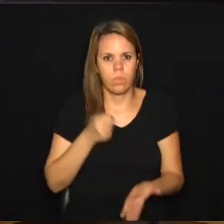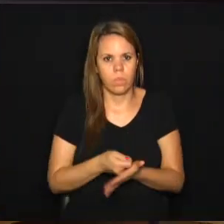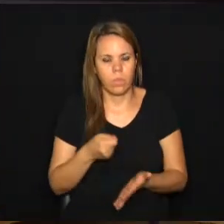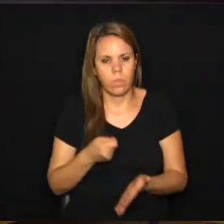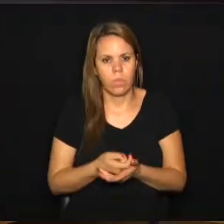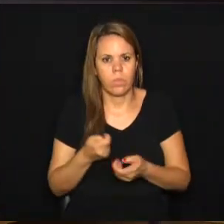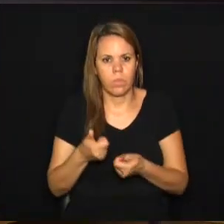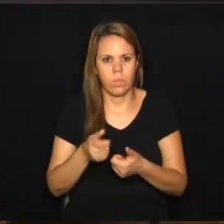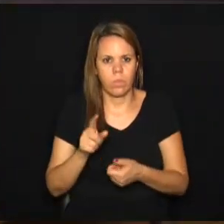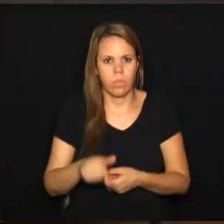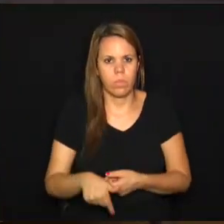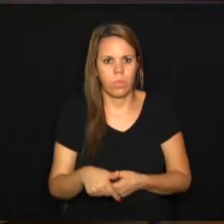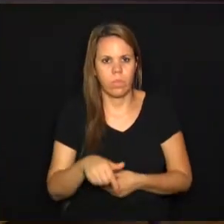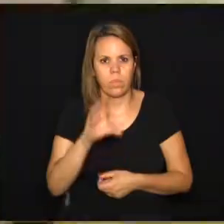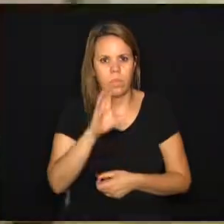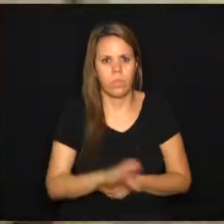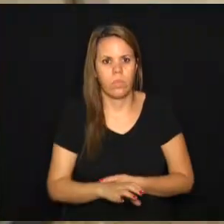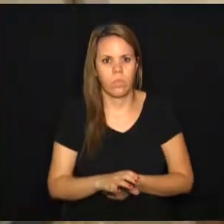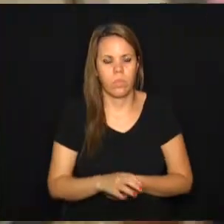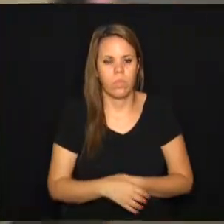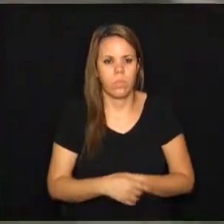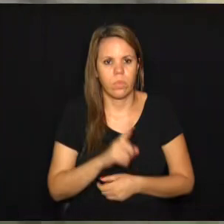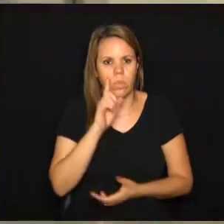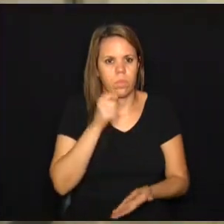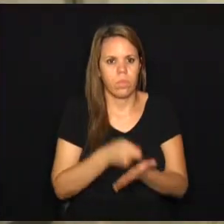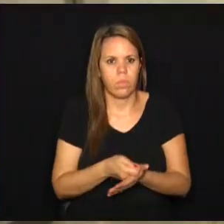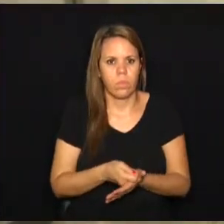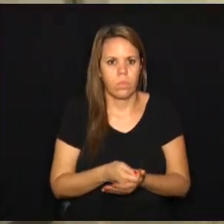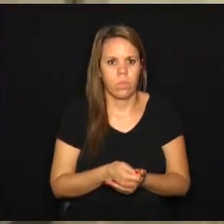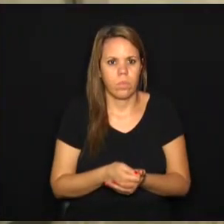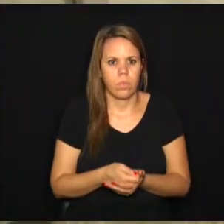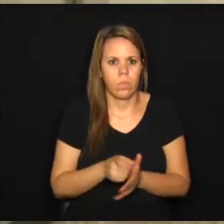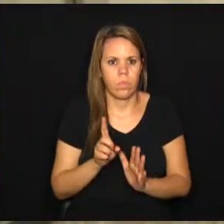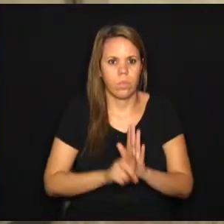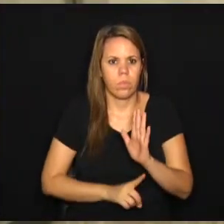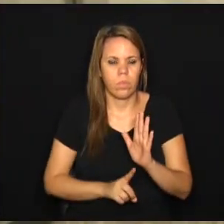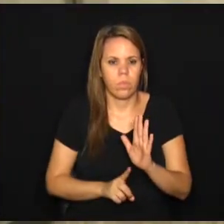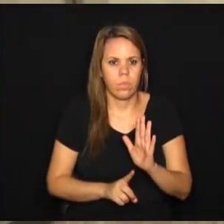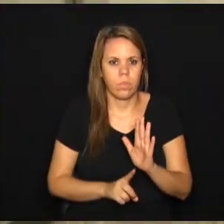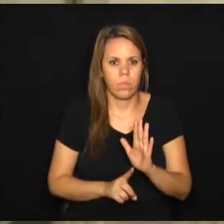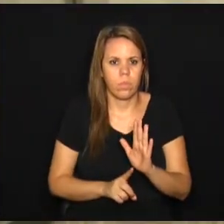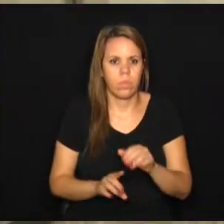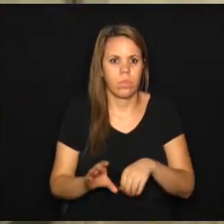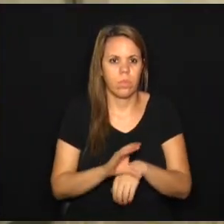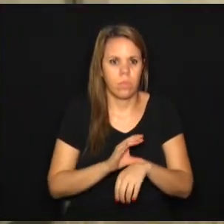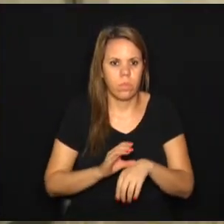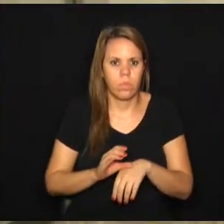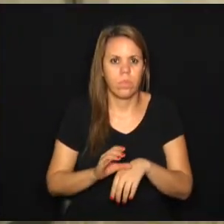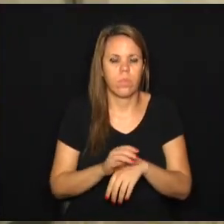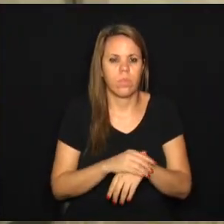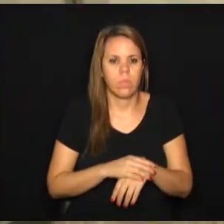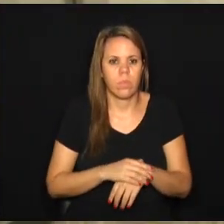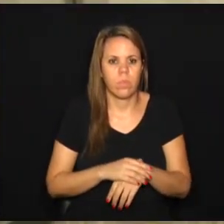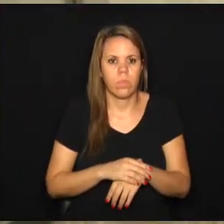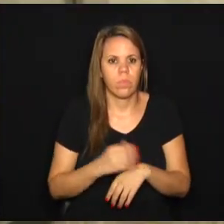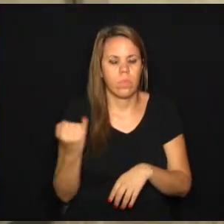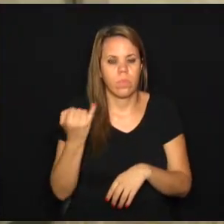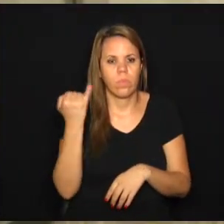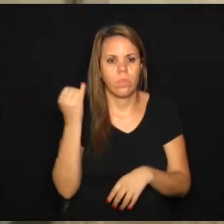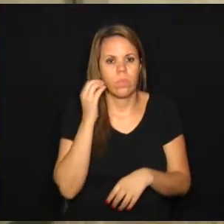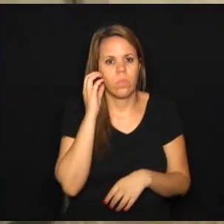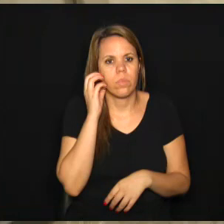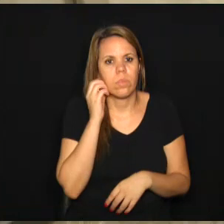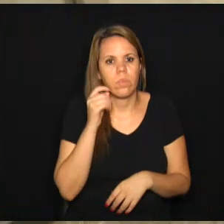oferecer isso aos cidadãos. E para garantir esse direito, que é um direito constitucional, um direito dos mais importantes,